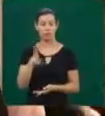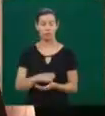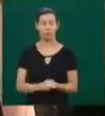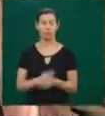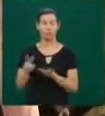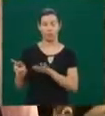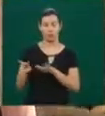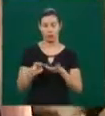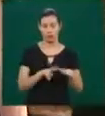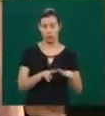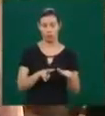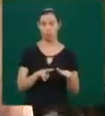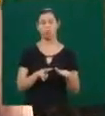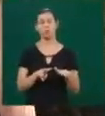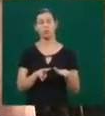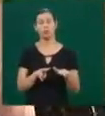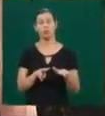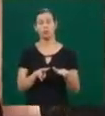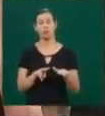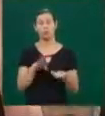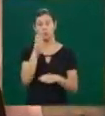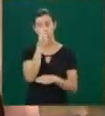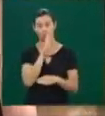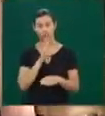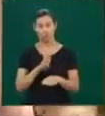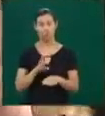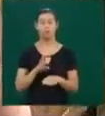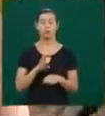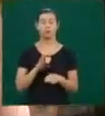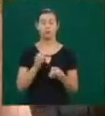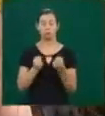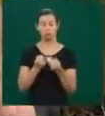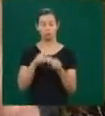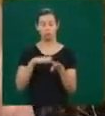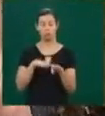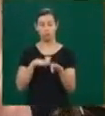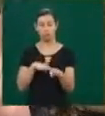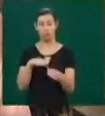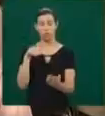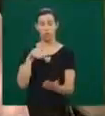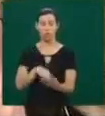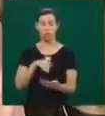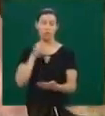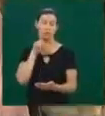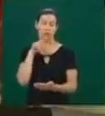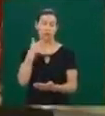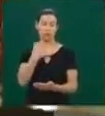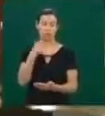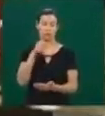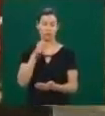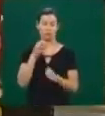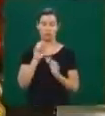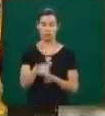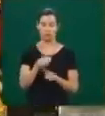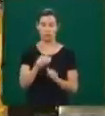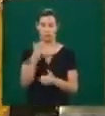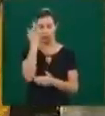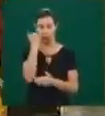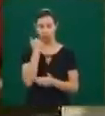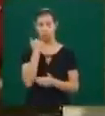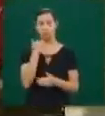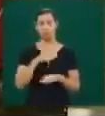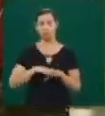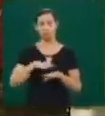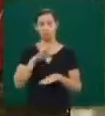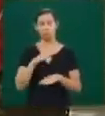Nacional do Trânsito é comemorada em Uberlândia até o dia 25 de setembro. E para saber mais sobre a programação, eu converso com